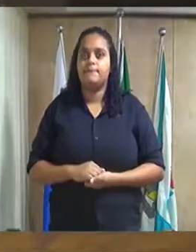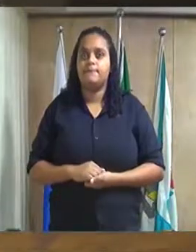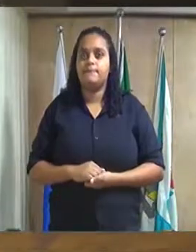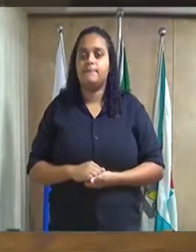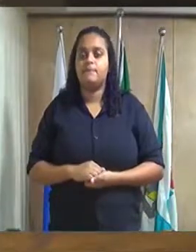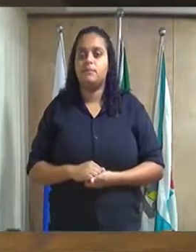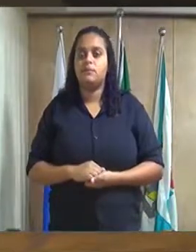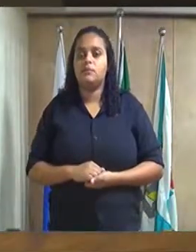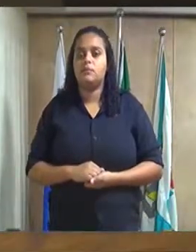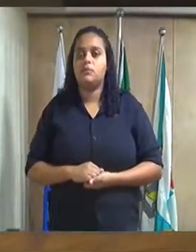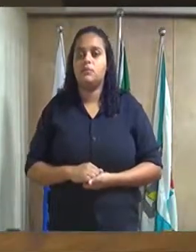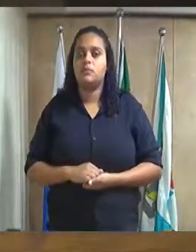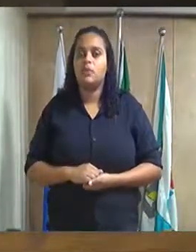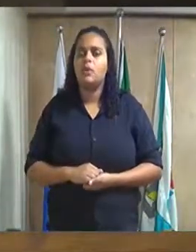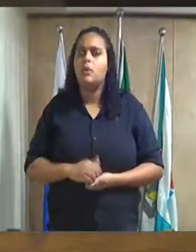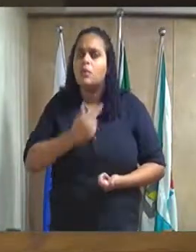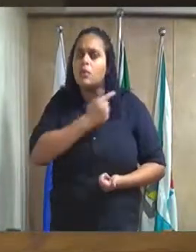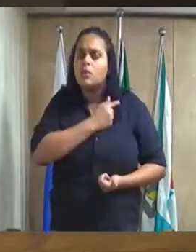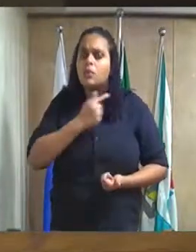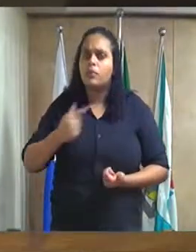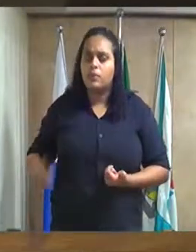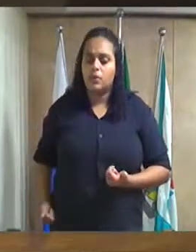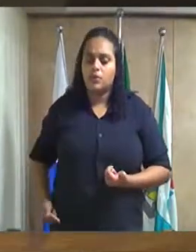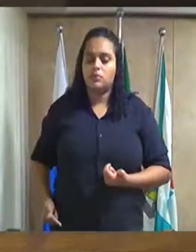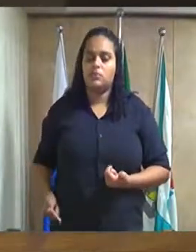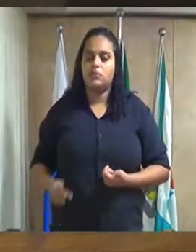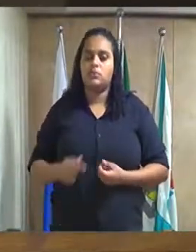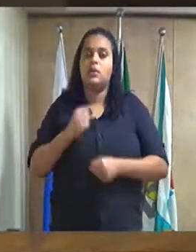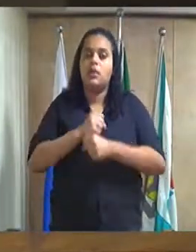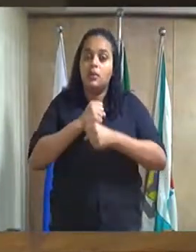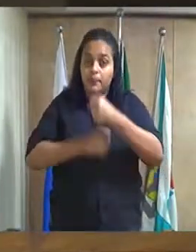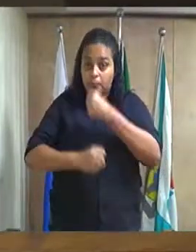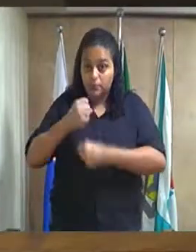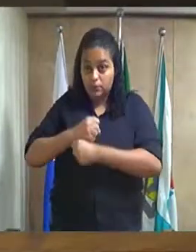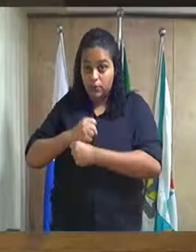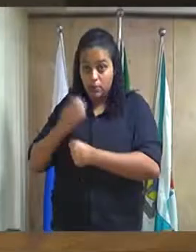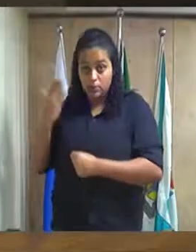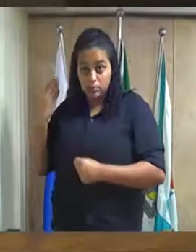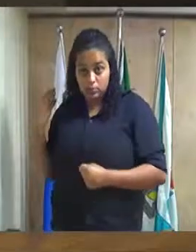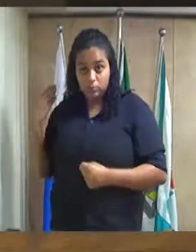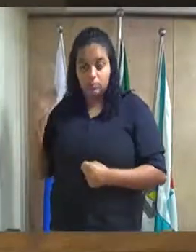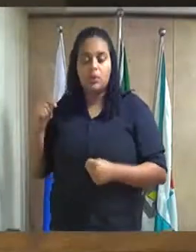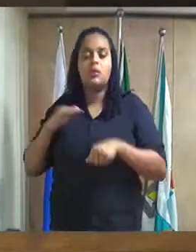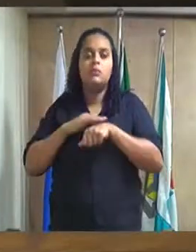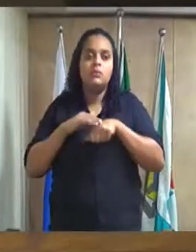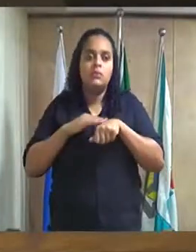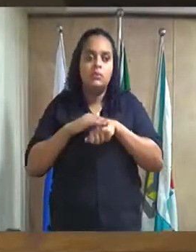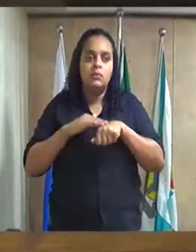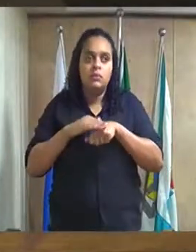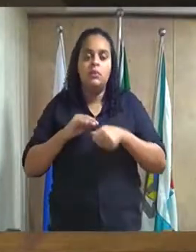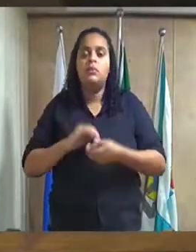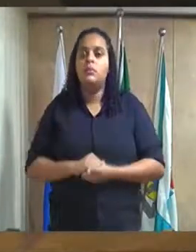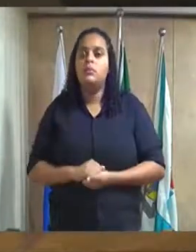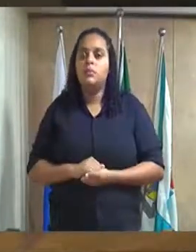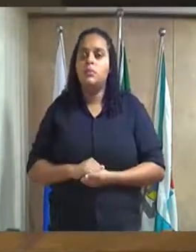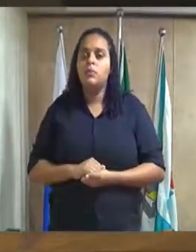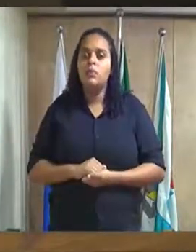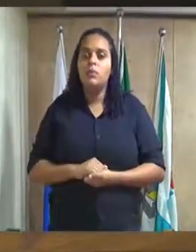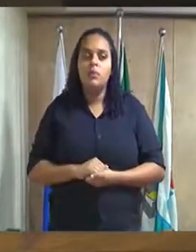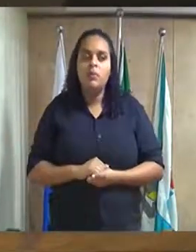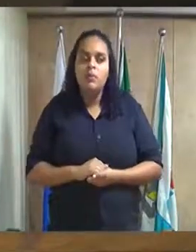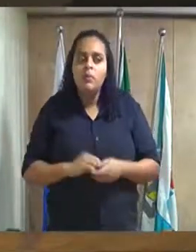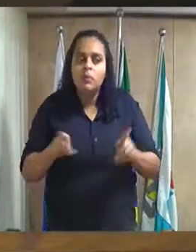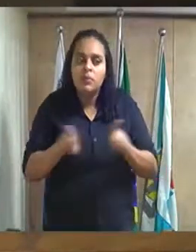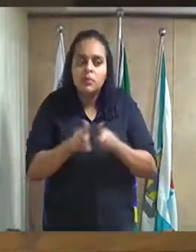o governo se iniciou ano passado, eu estava conversando hoje com o doutor Lúcio, que assumiu a